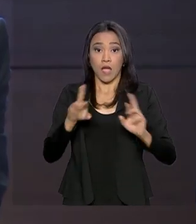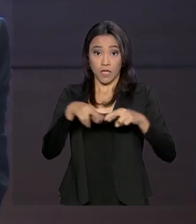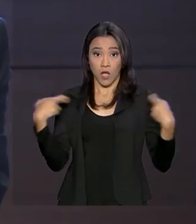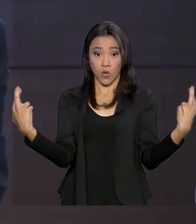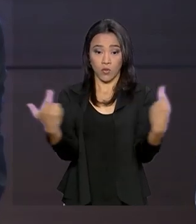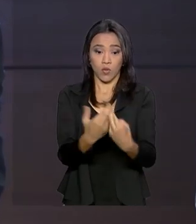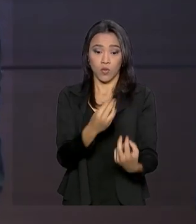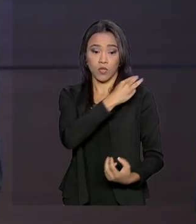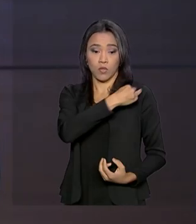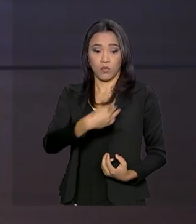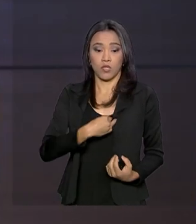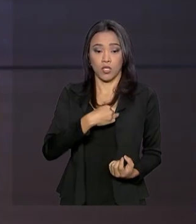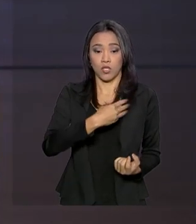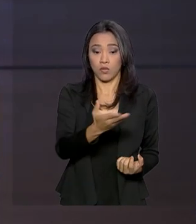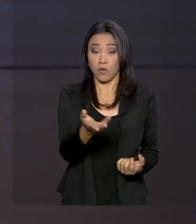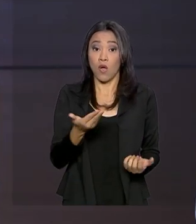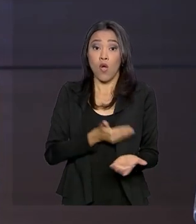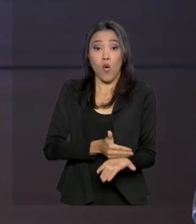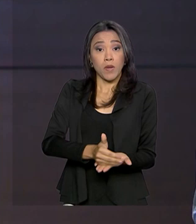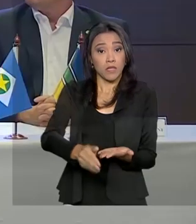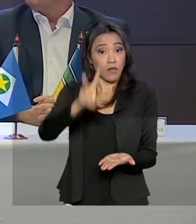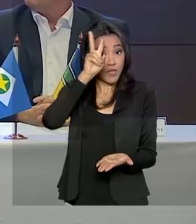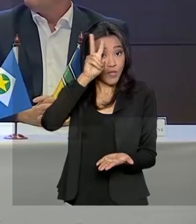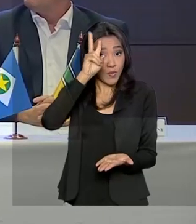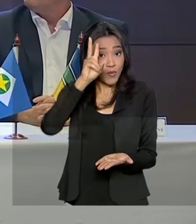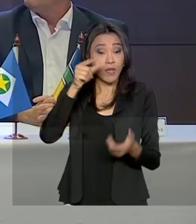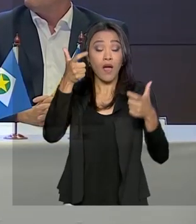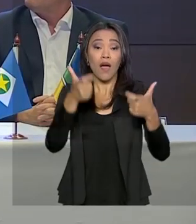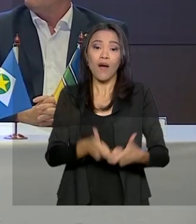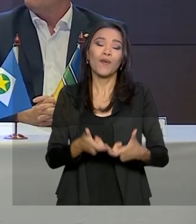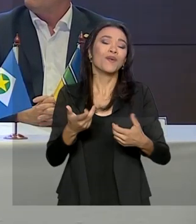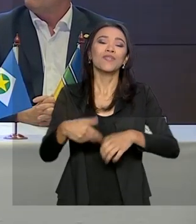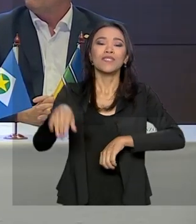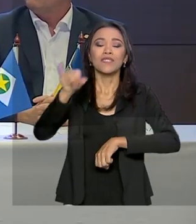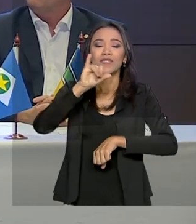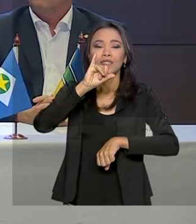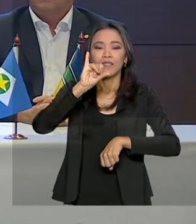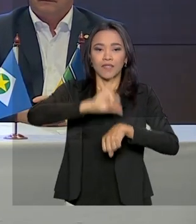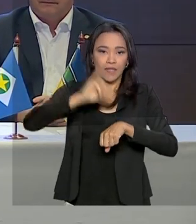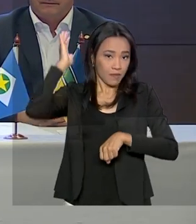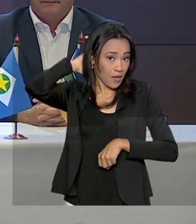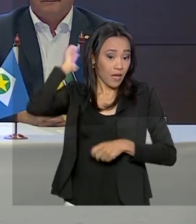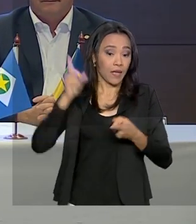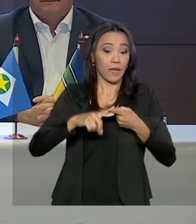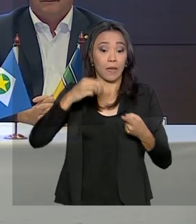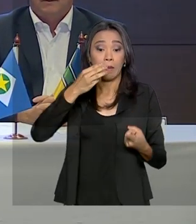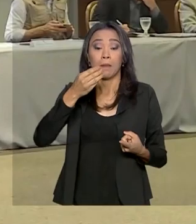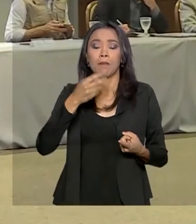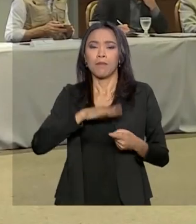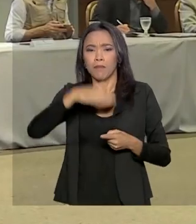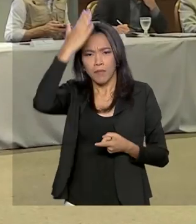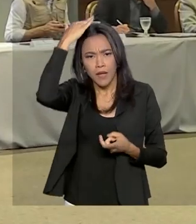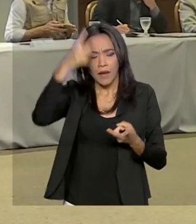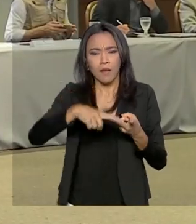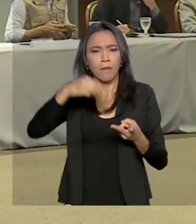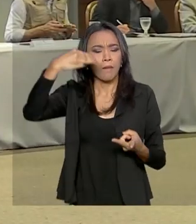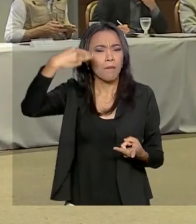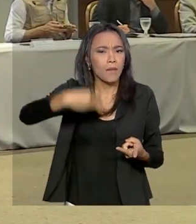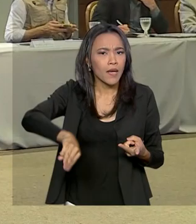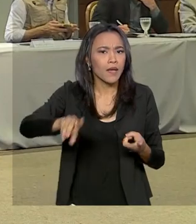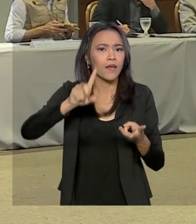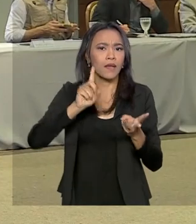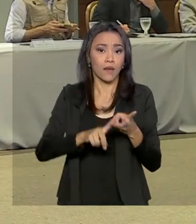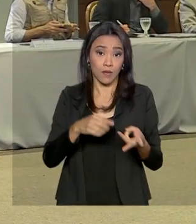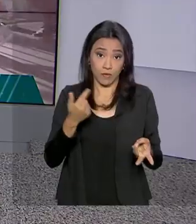começaram nesta segunda-feira em Belém, com governadores do Pará, Maranhão, Amapá, Tocantins e